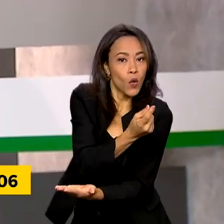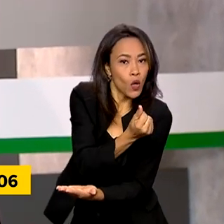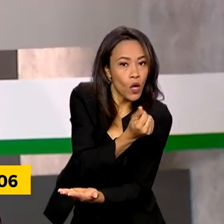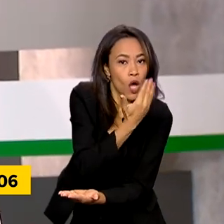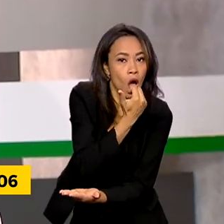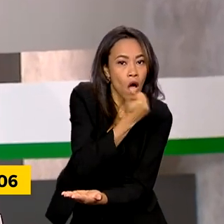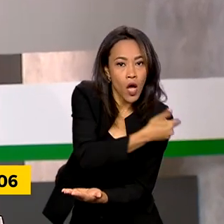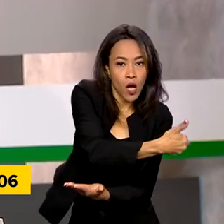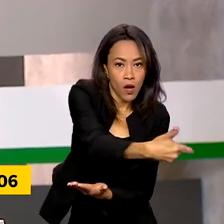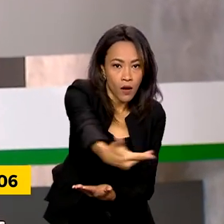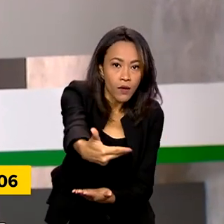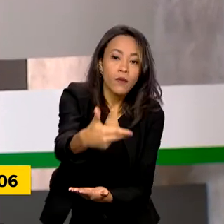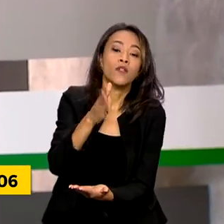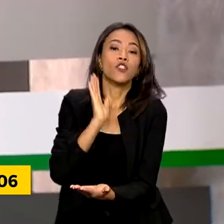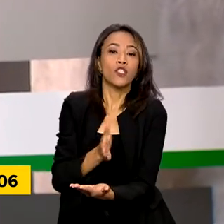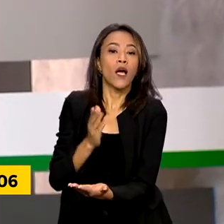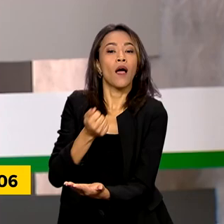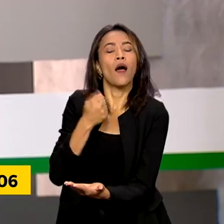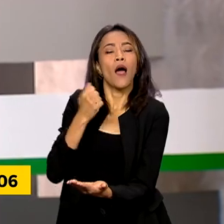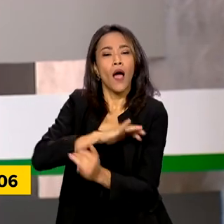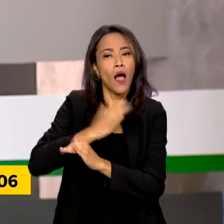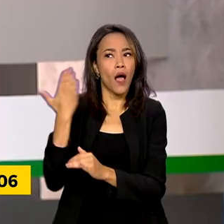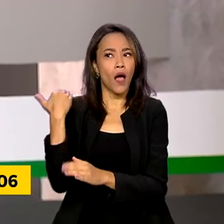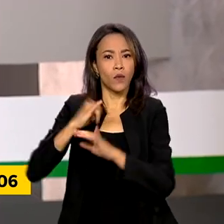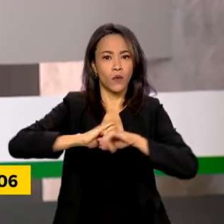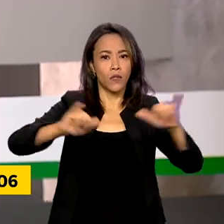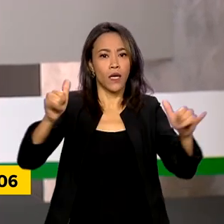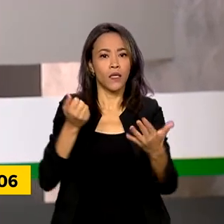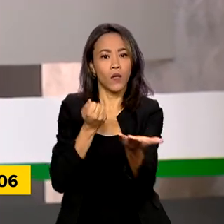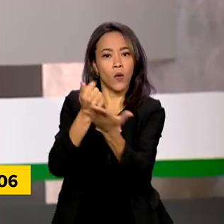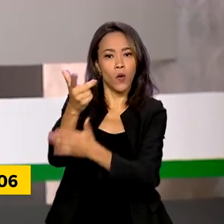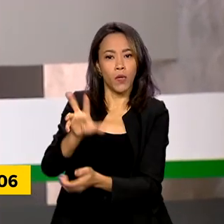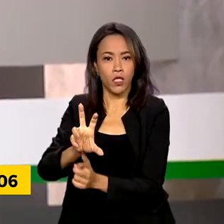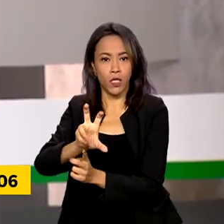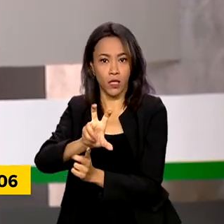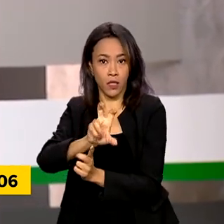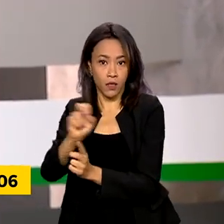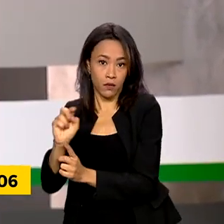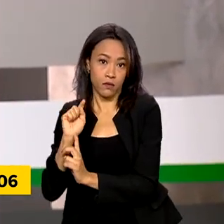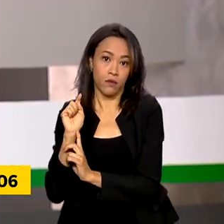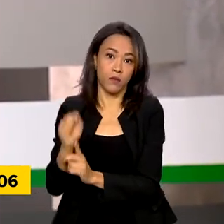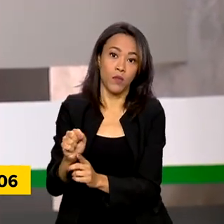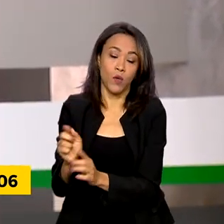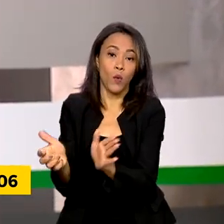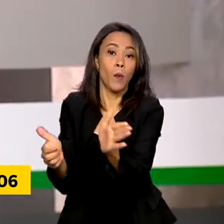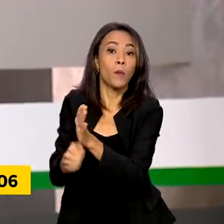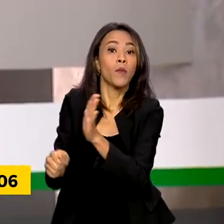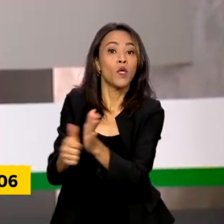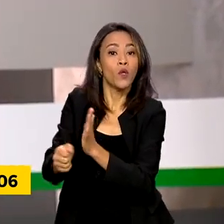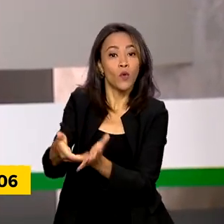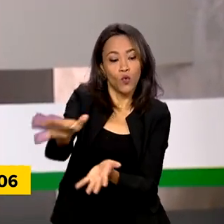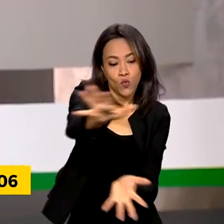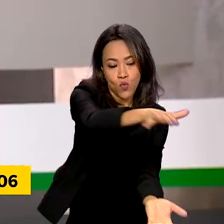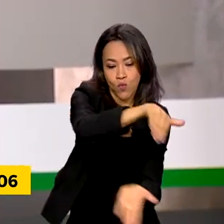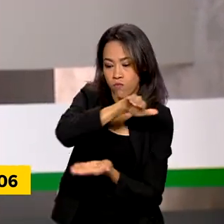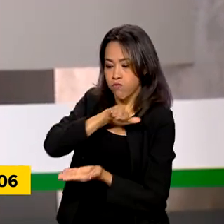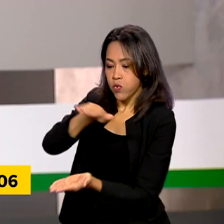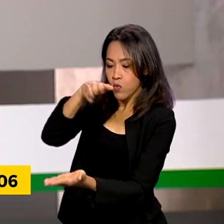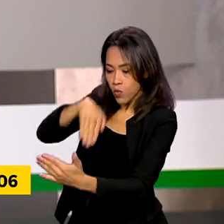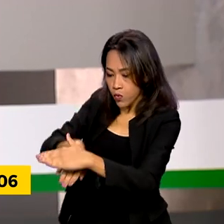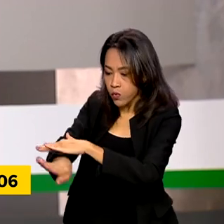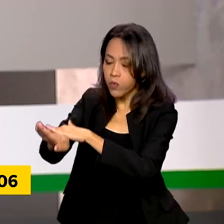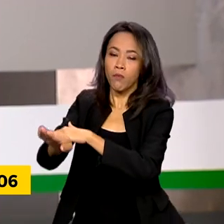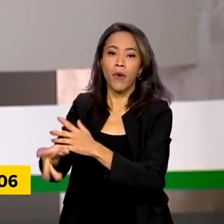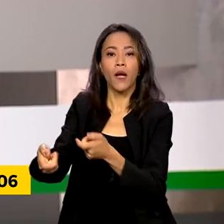Desta vez, foi anunciada a compra de 500 mil toneladas de milho que serão armazenadas para estabilizar o preço do